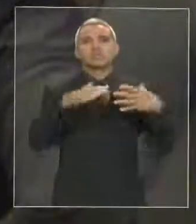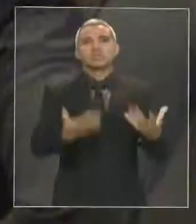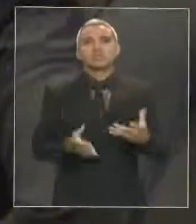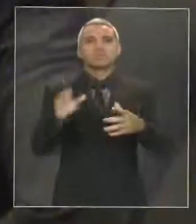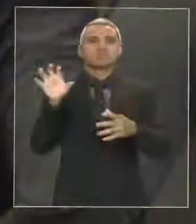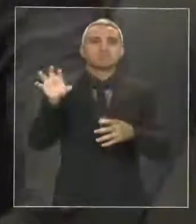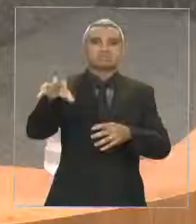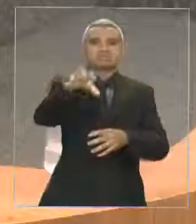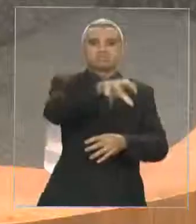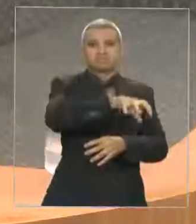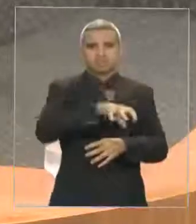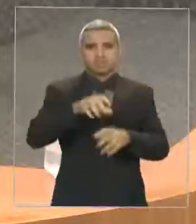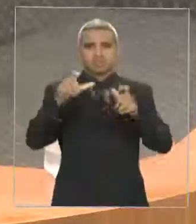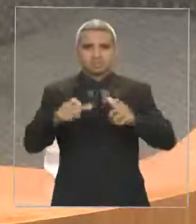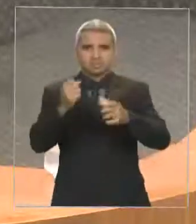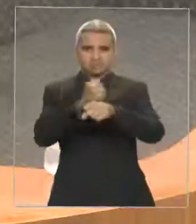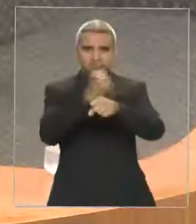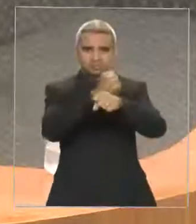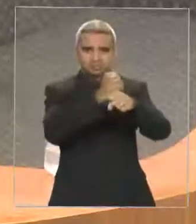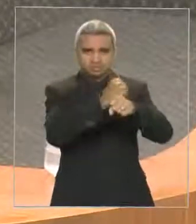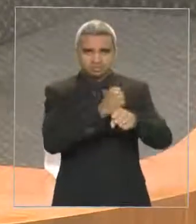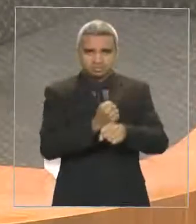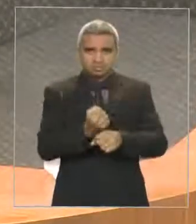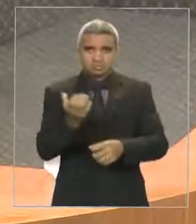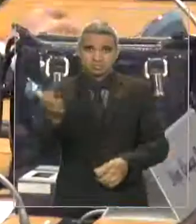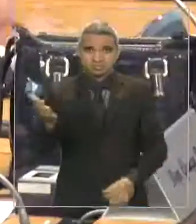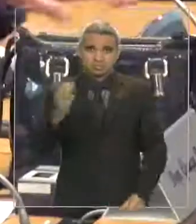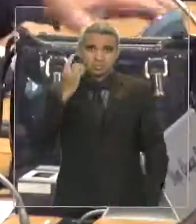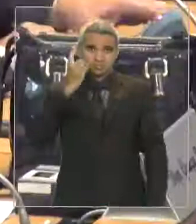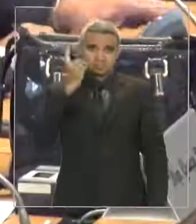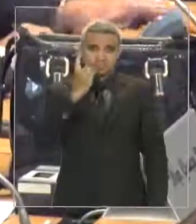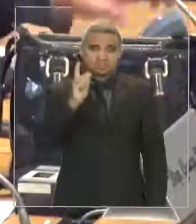Deputado, graças a paz. Deputado Elton,